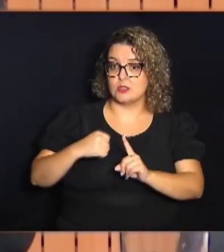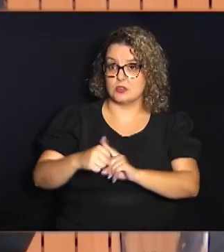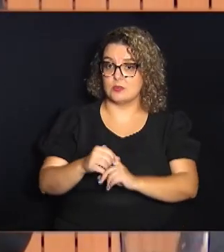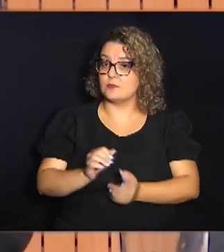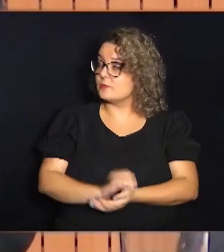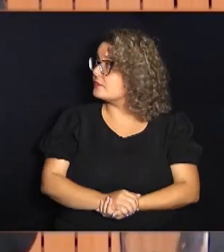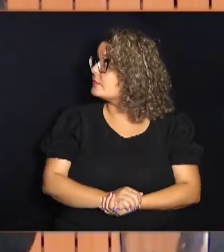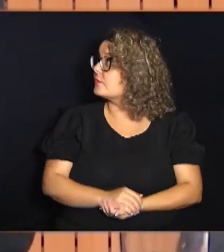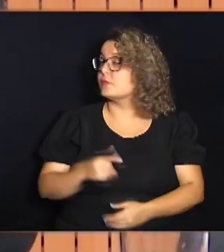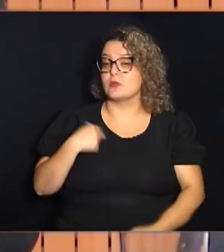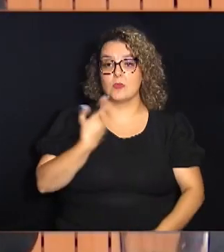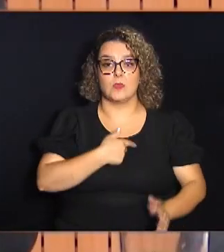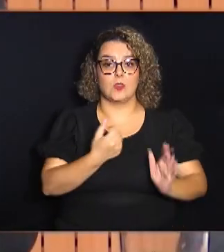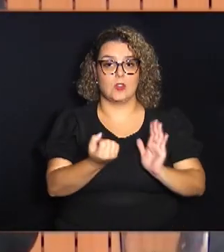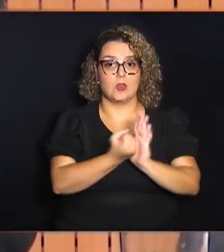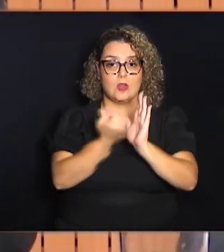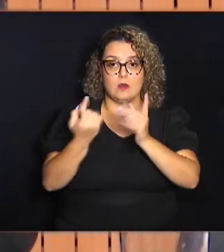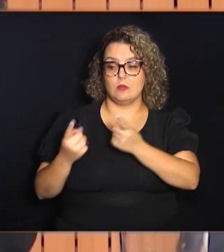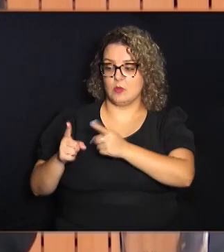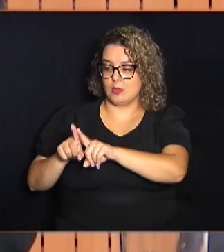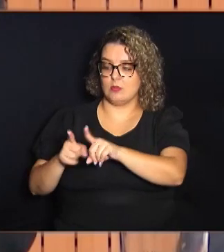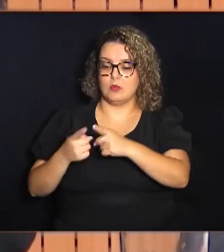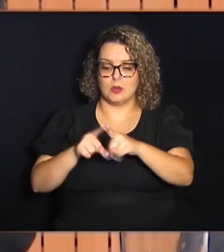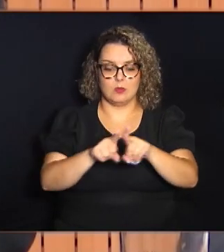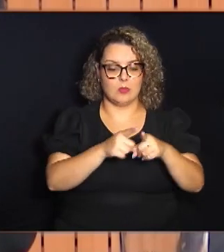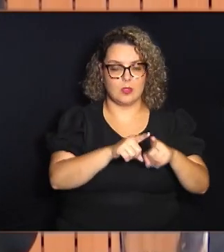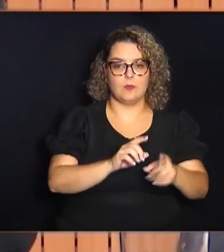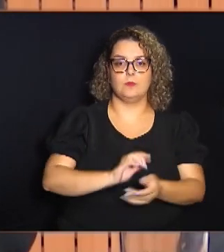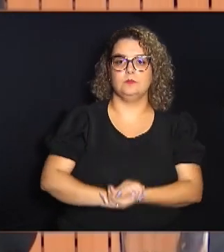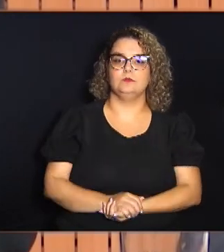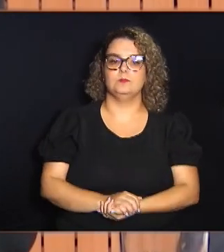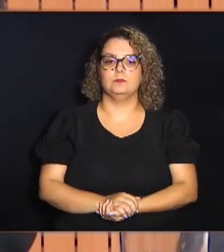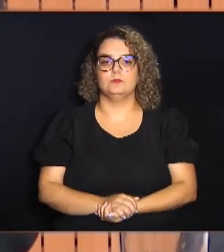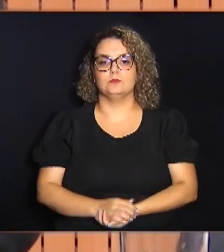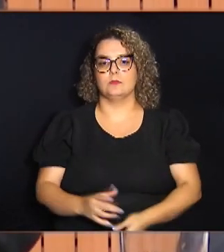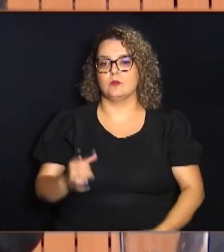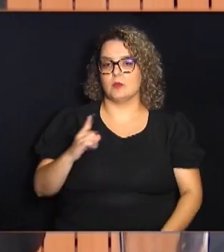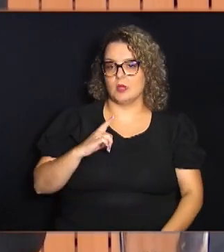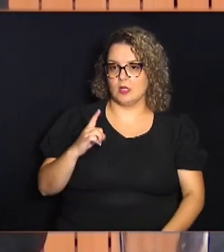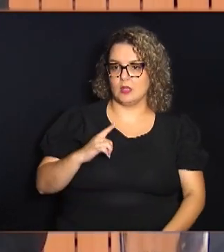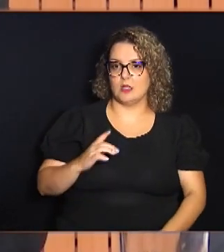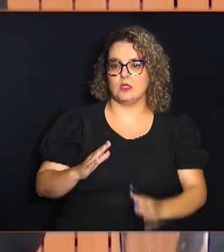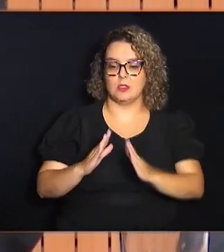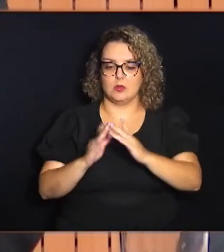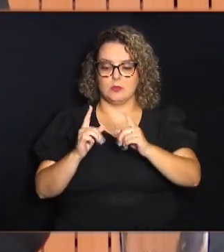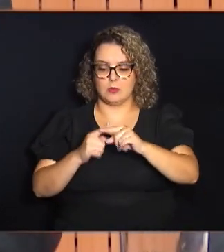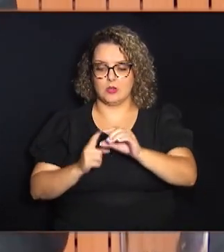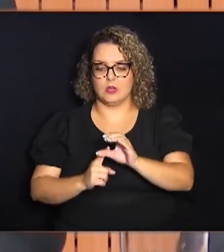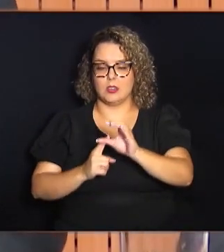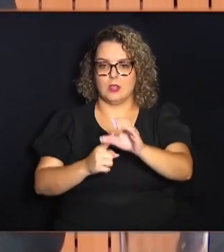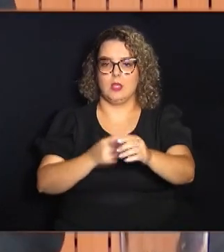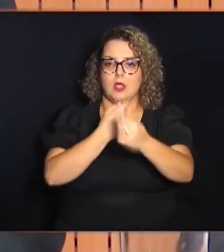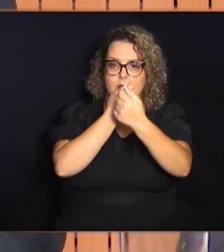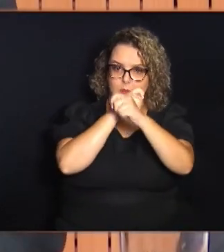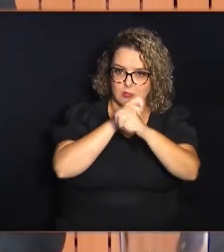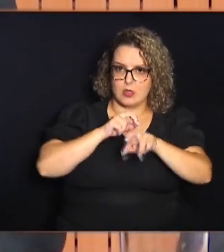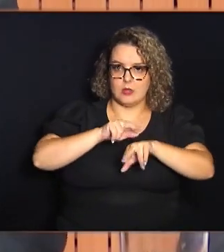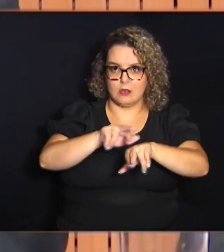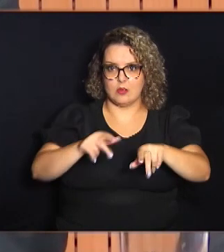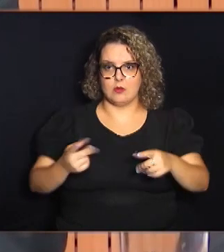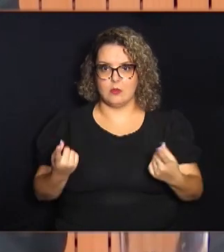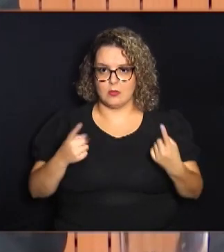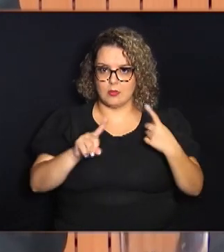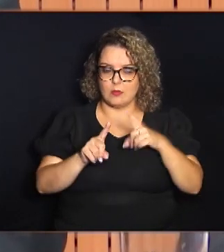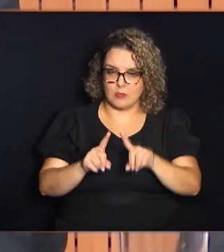somos marcados de várias parcerias. Temos a Catedral, a PUC e vários parceiros,